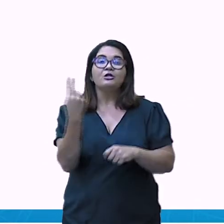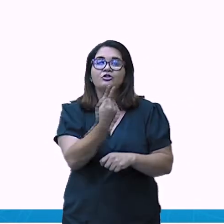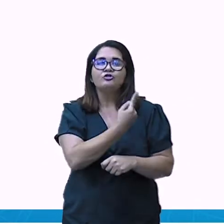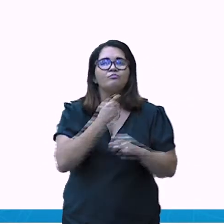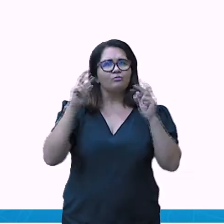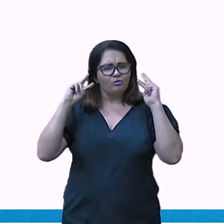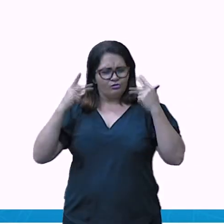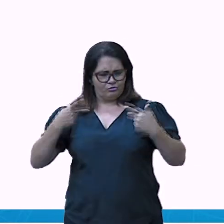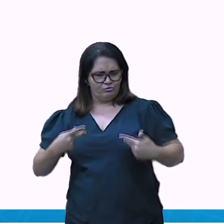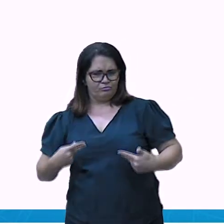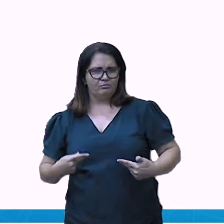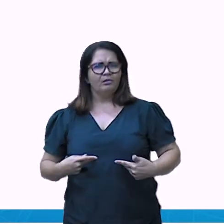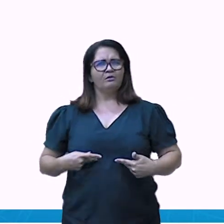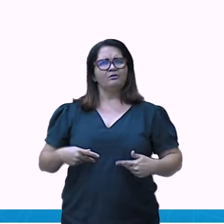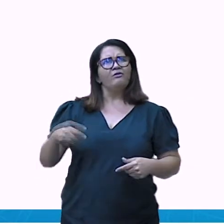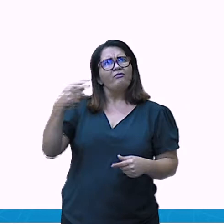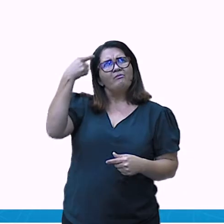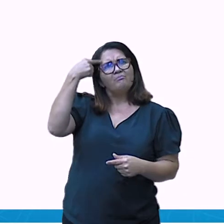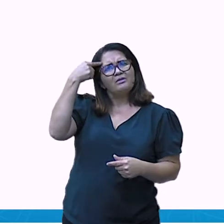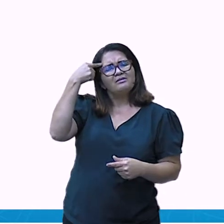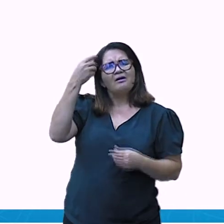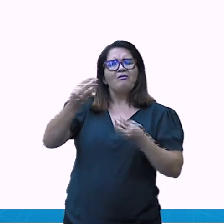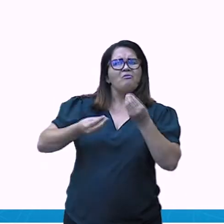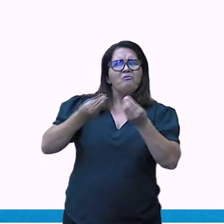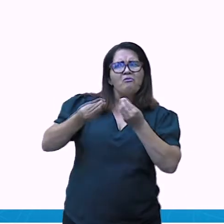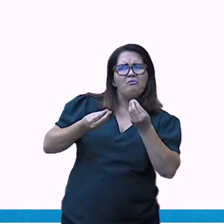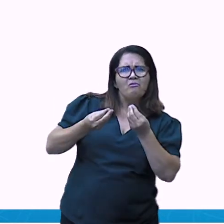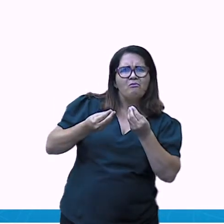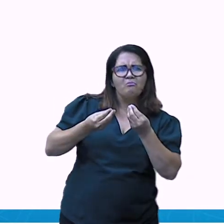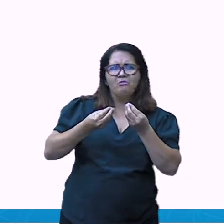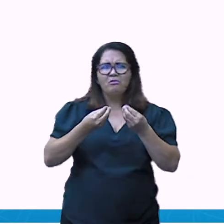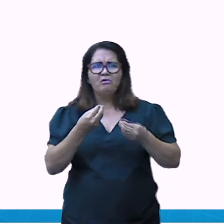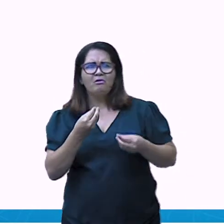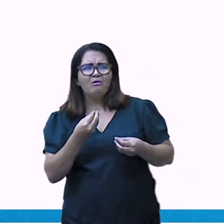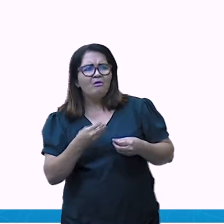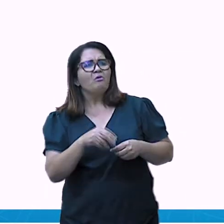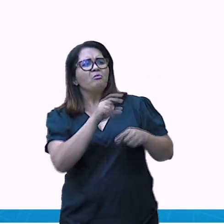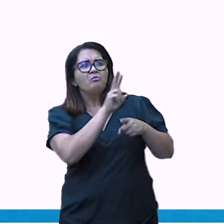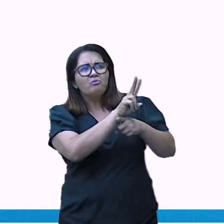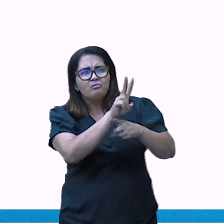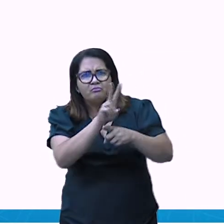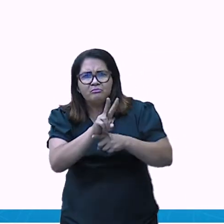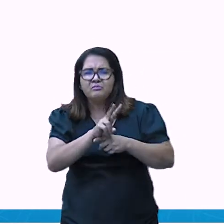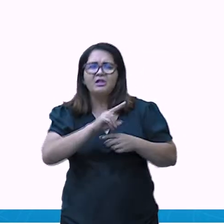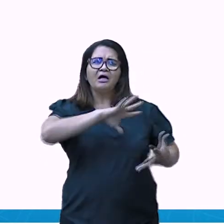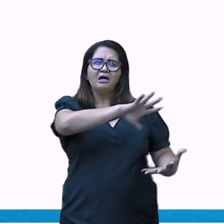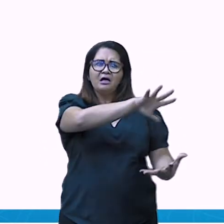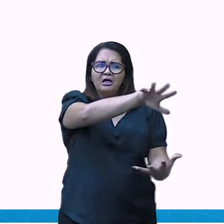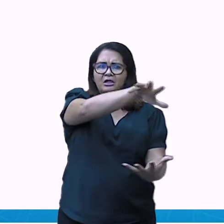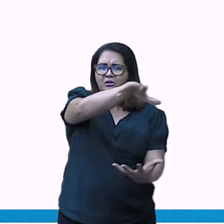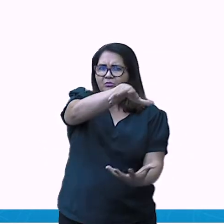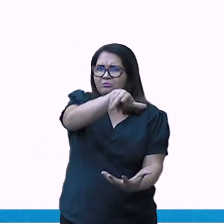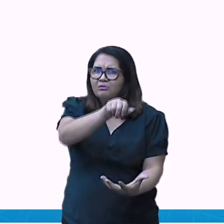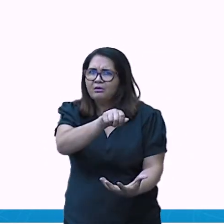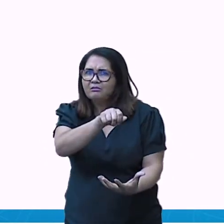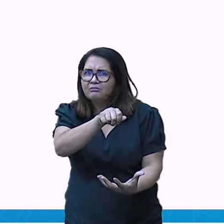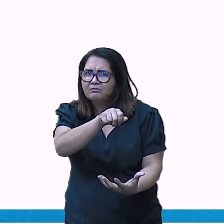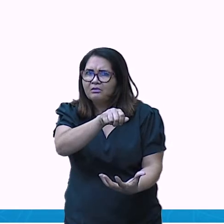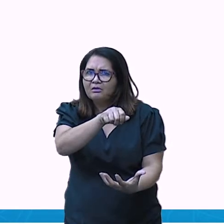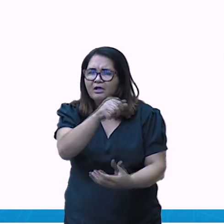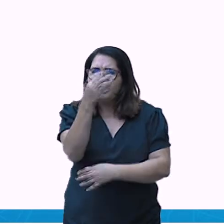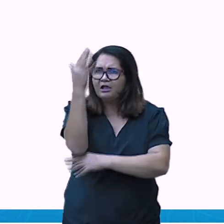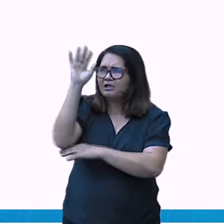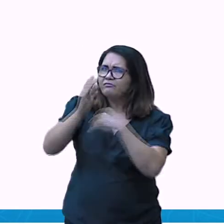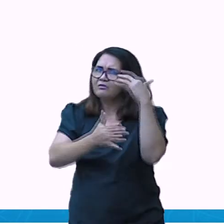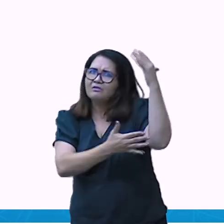Que ações são essas? Qual é o início dessa mudança? Então, primeiro eu preciso pensar.